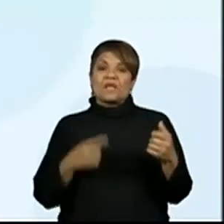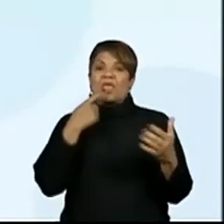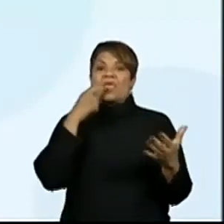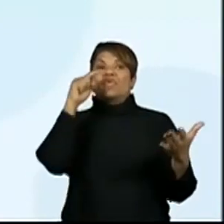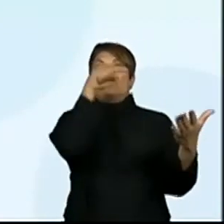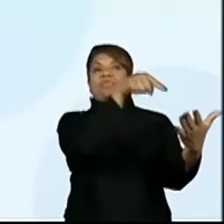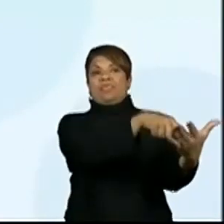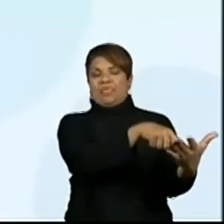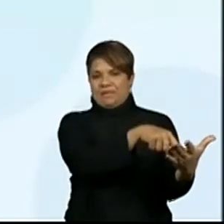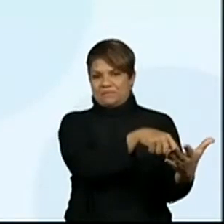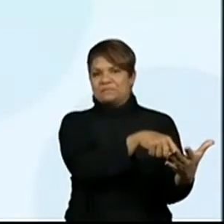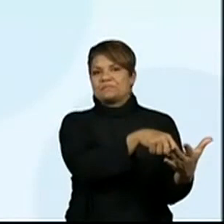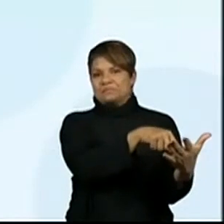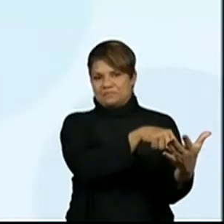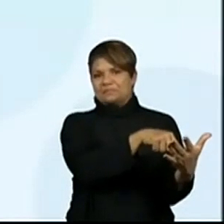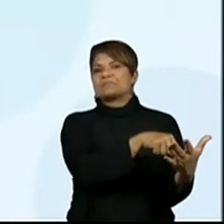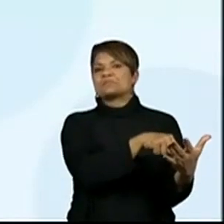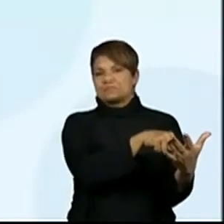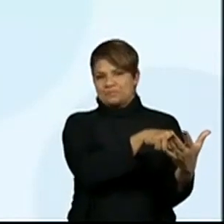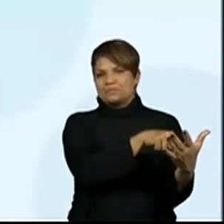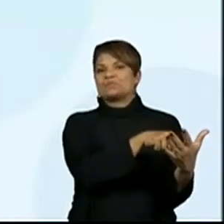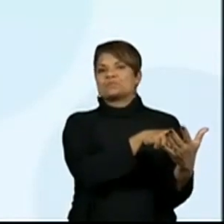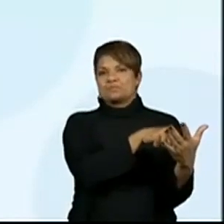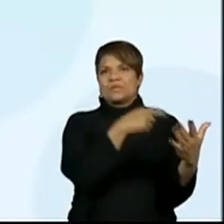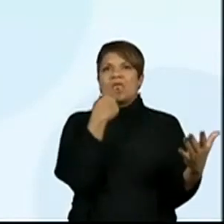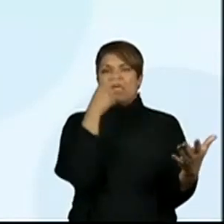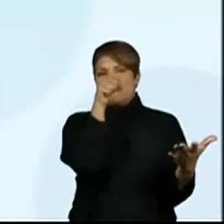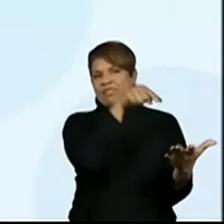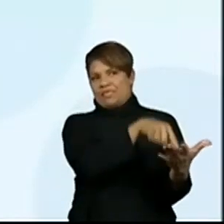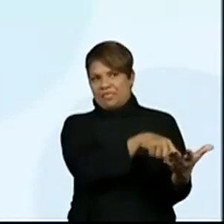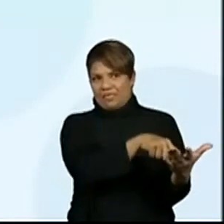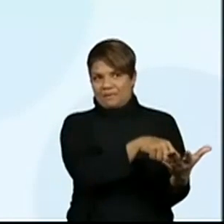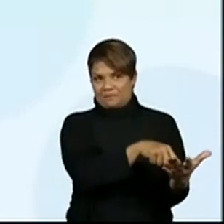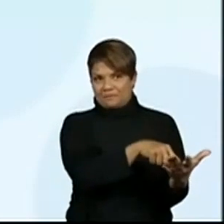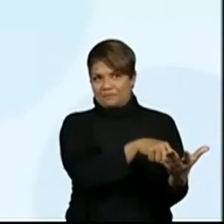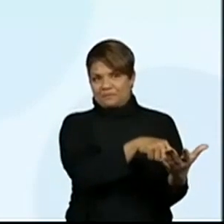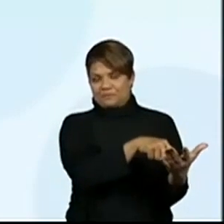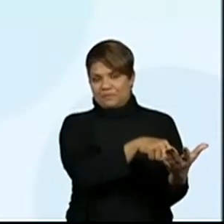Denunciado. Seria no caso deletado. Denunciado.